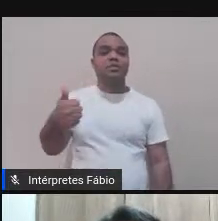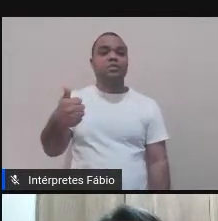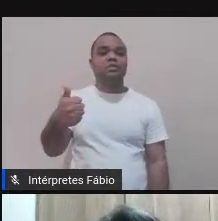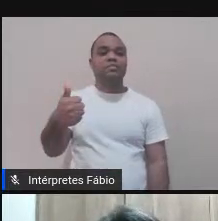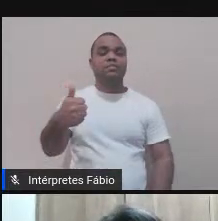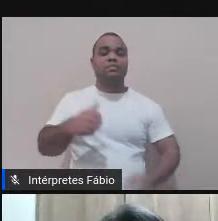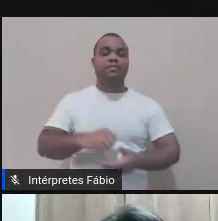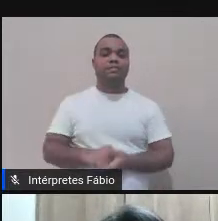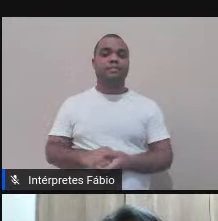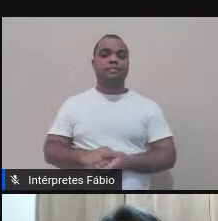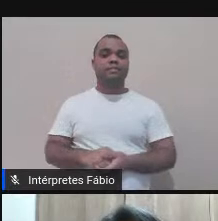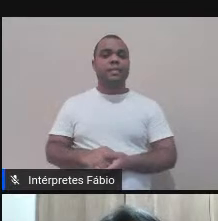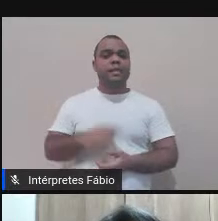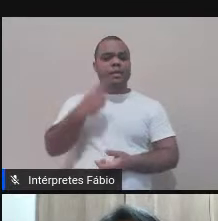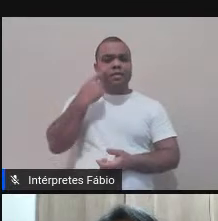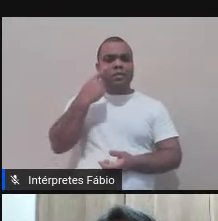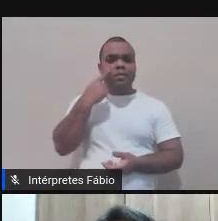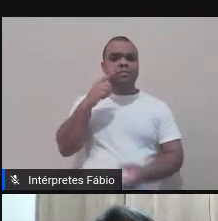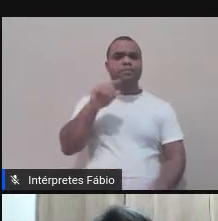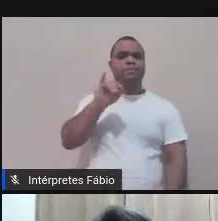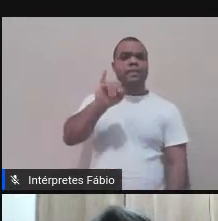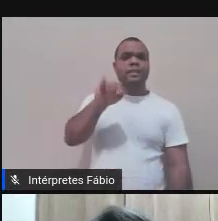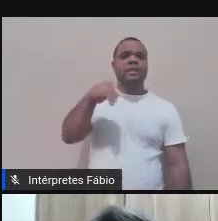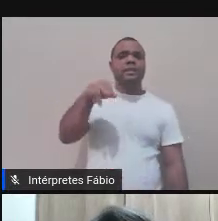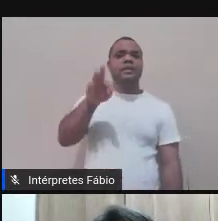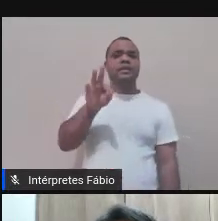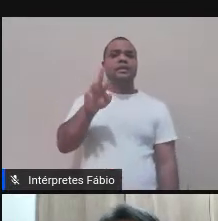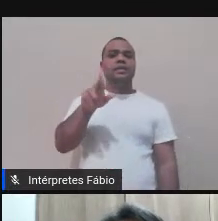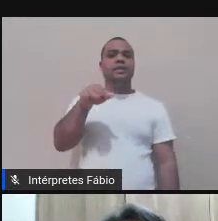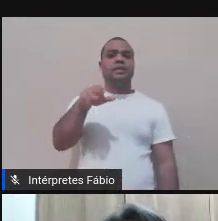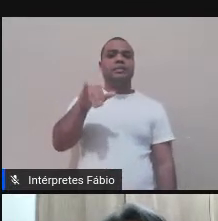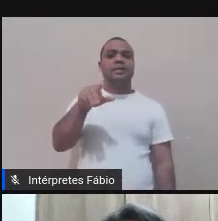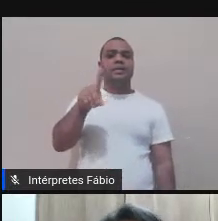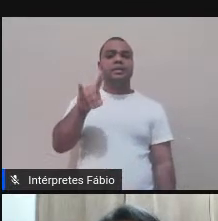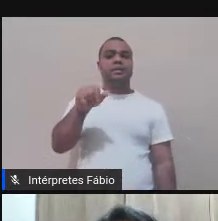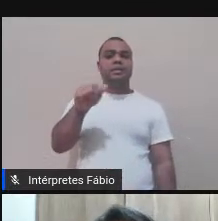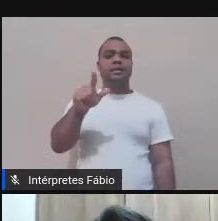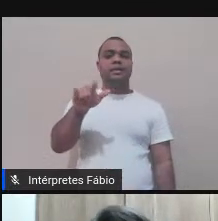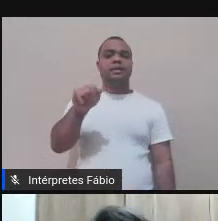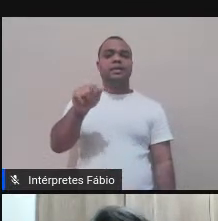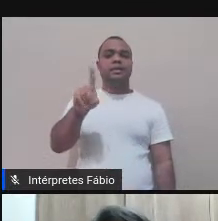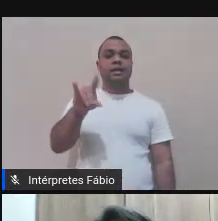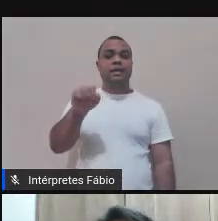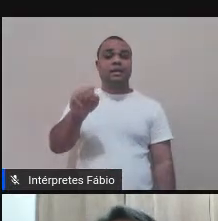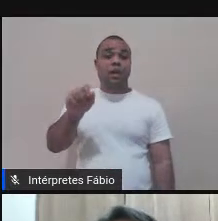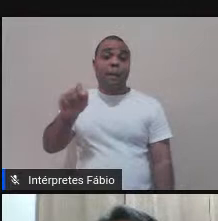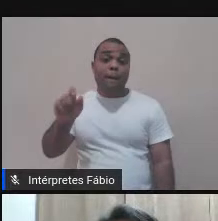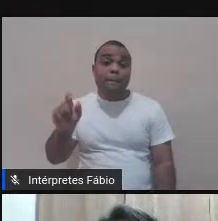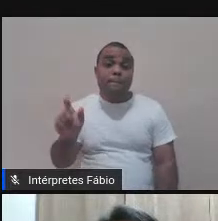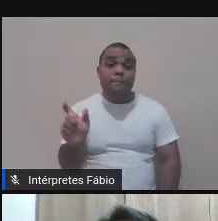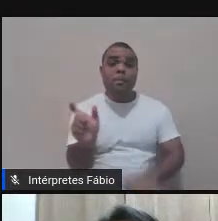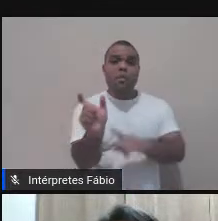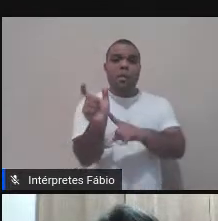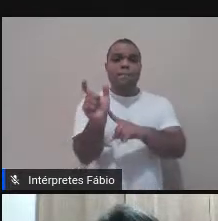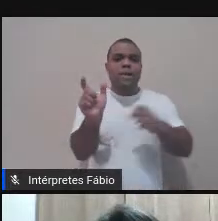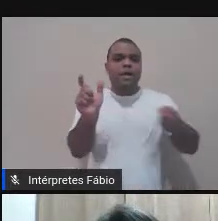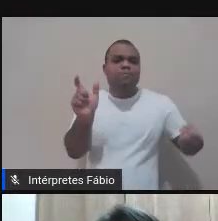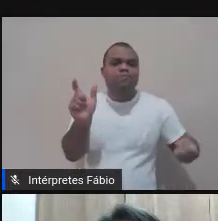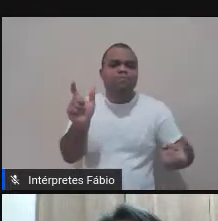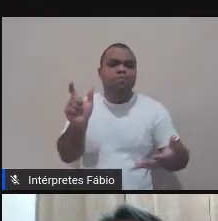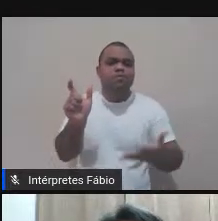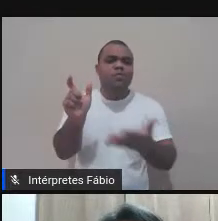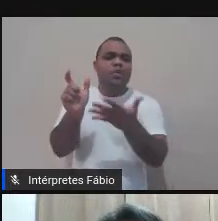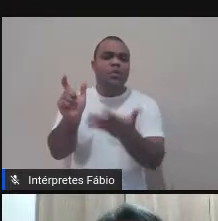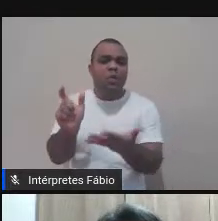intermedialidade é, cito, um termo relativamente recente para um fenômeno que pode ser encontrado em todas as culturas e